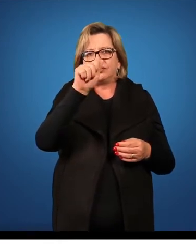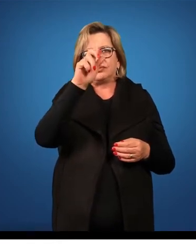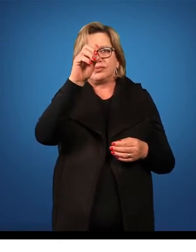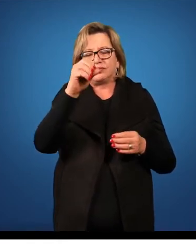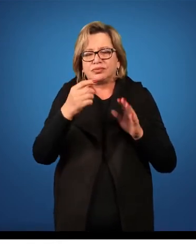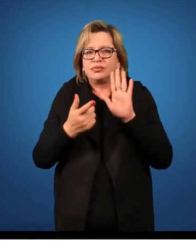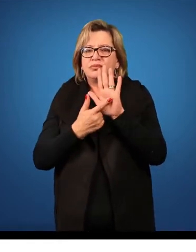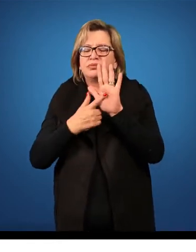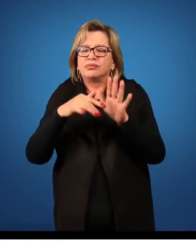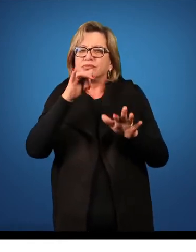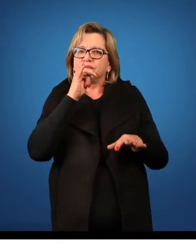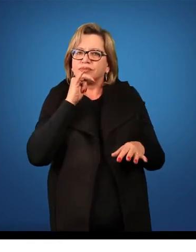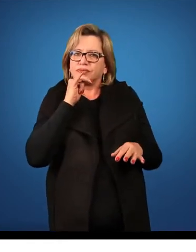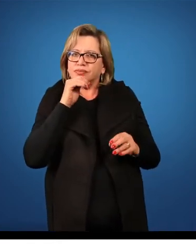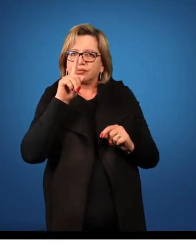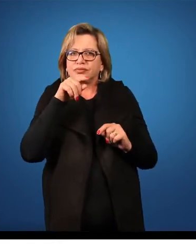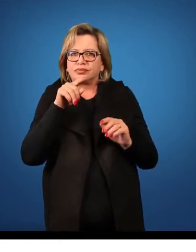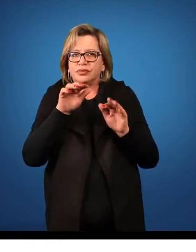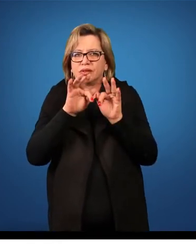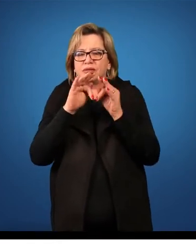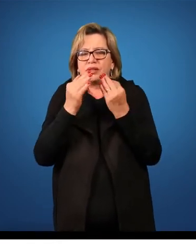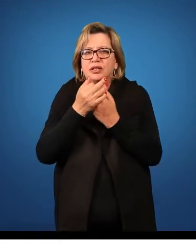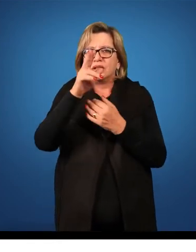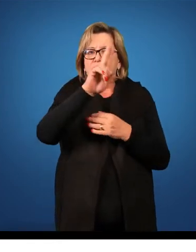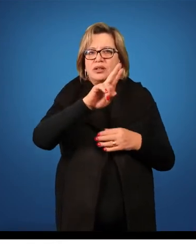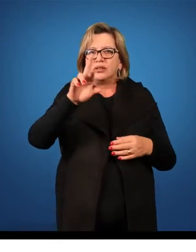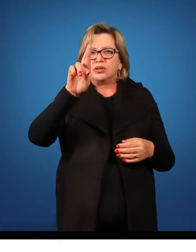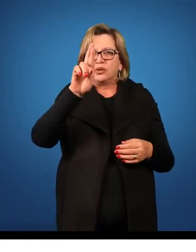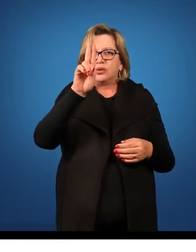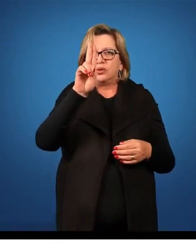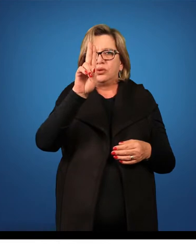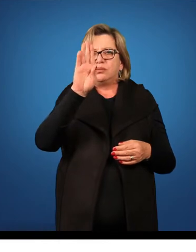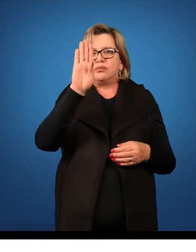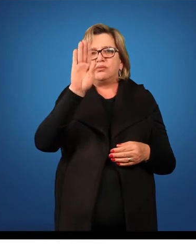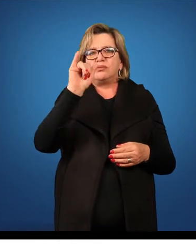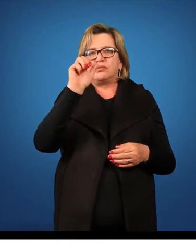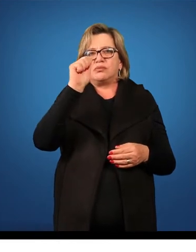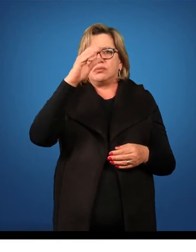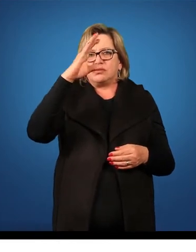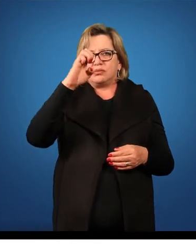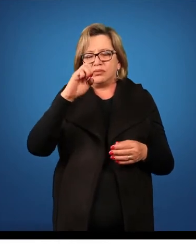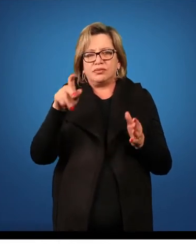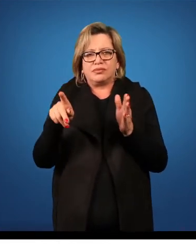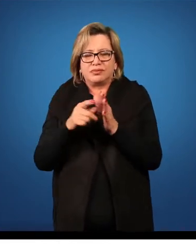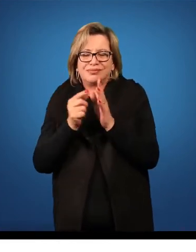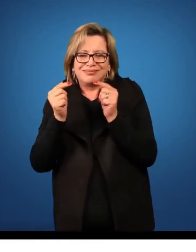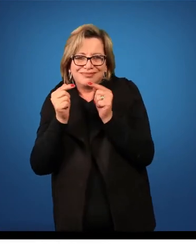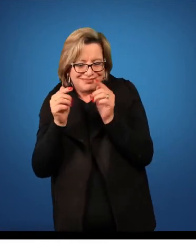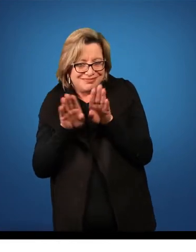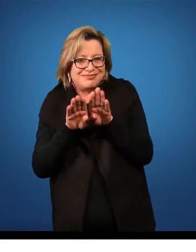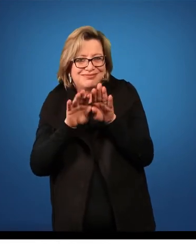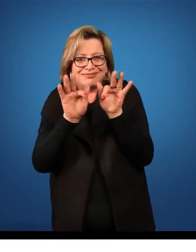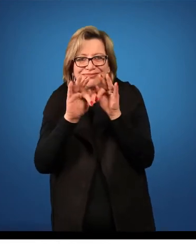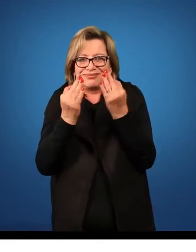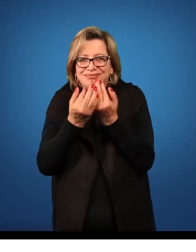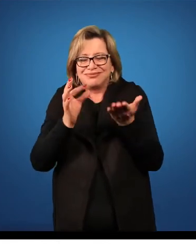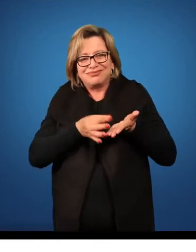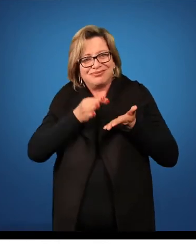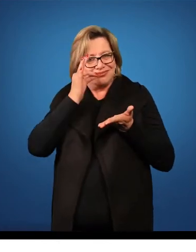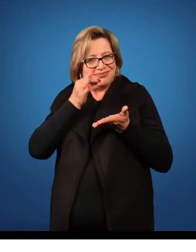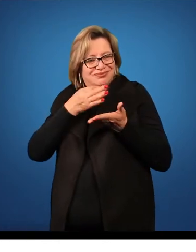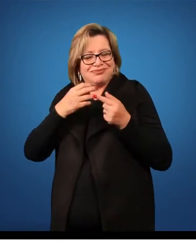gencianálise, que é a família Rubiace. Família Rubiace também é a família do café. Então, a